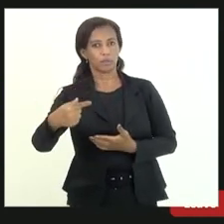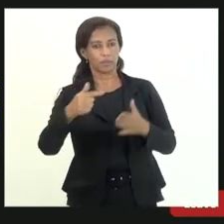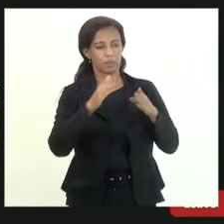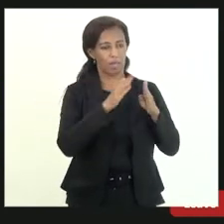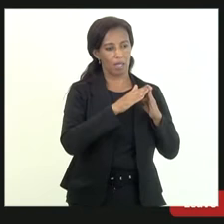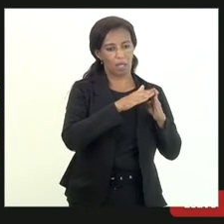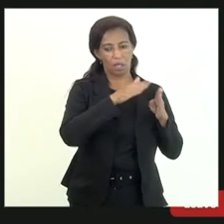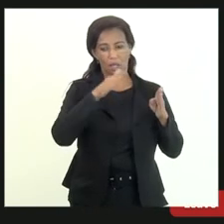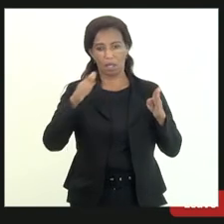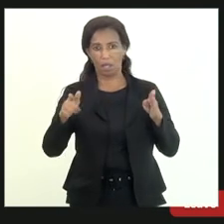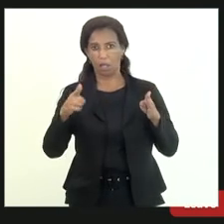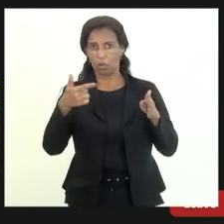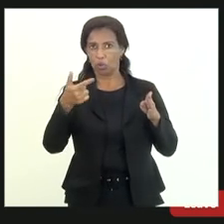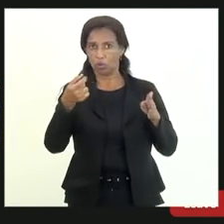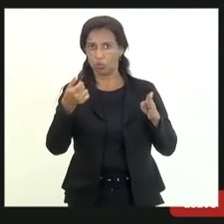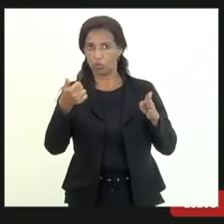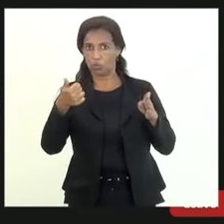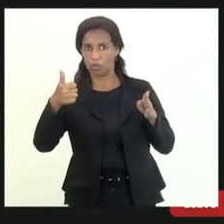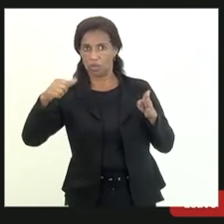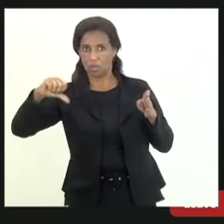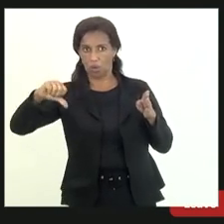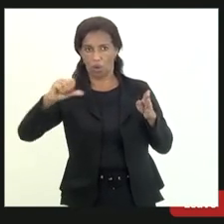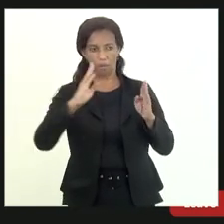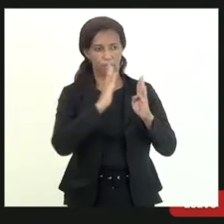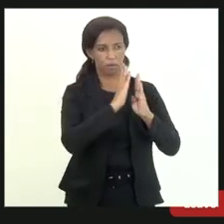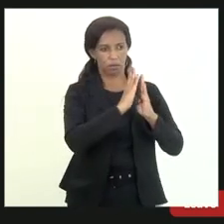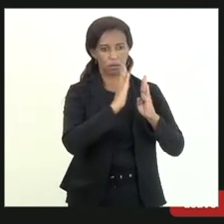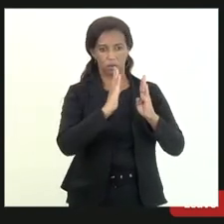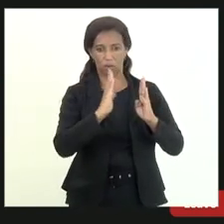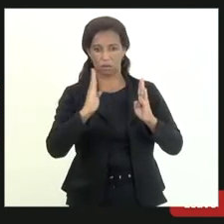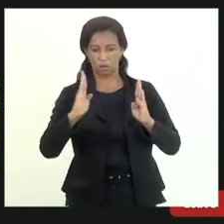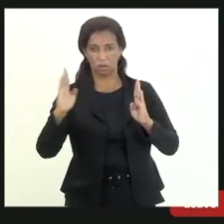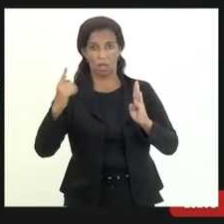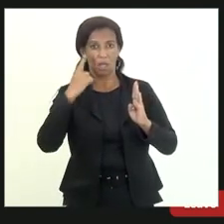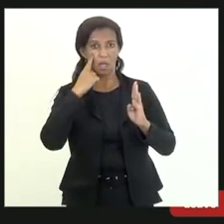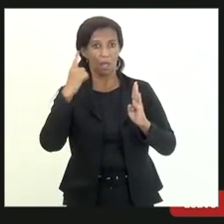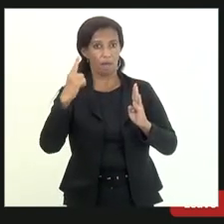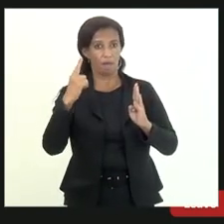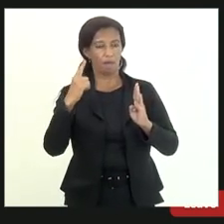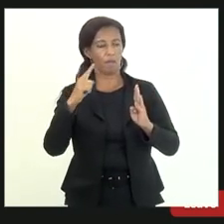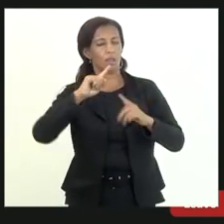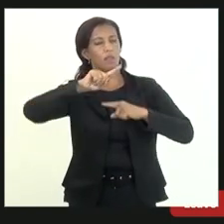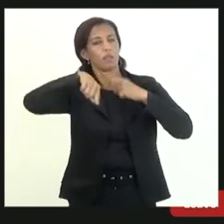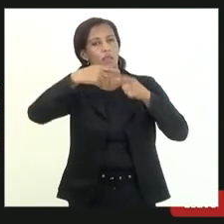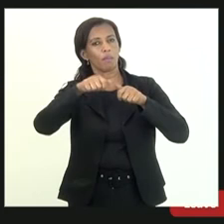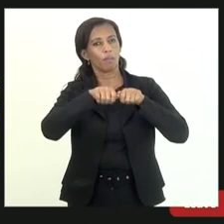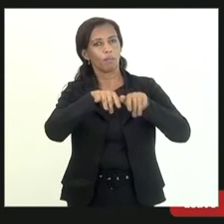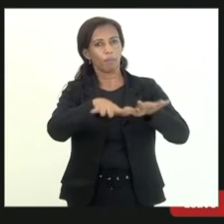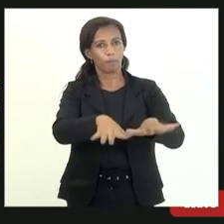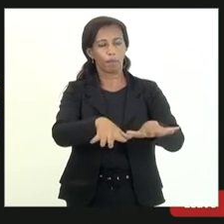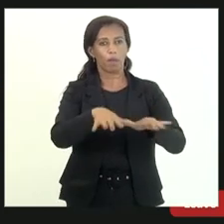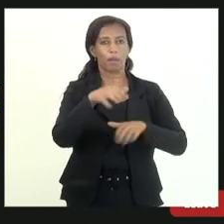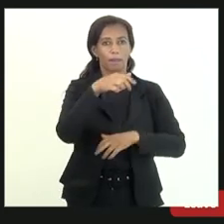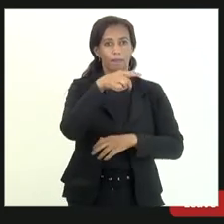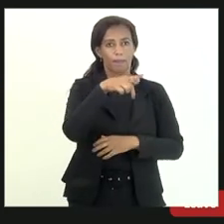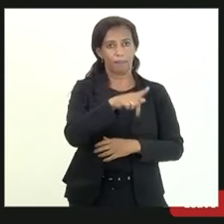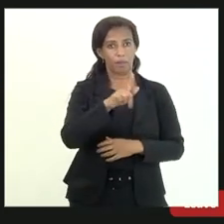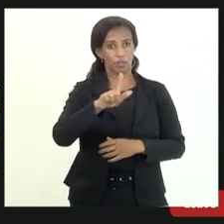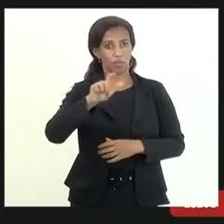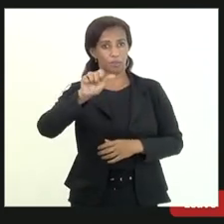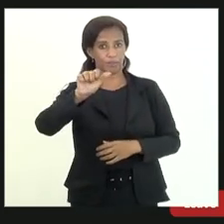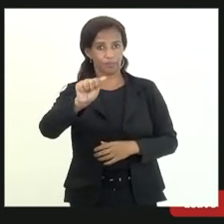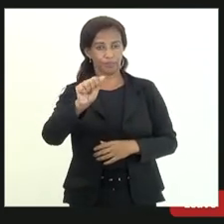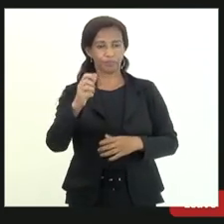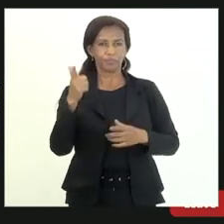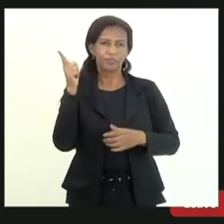2019 e aí eu peguei o parâmetro pós pandemia a procuradoria da dívida ativa conseguiu